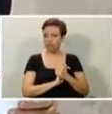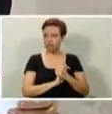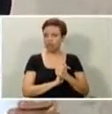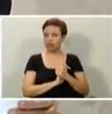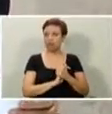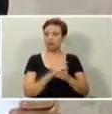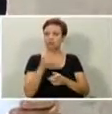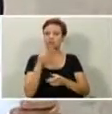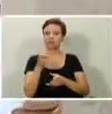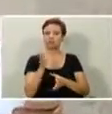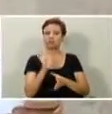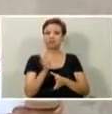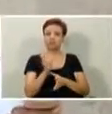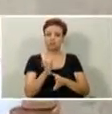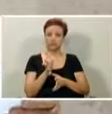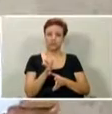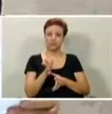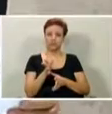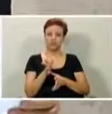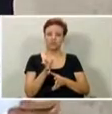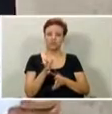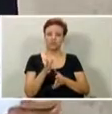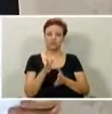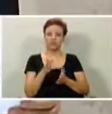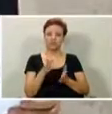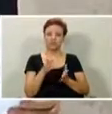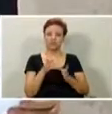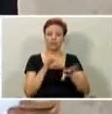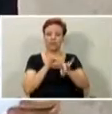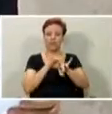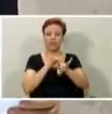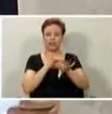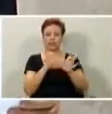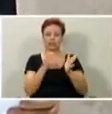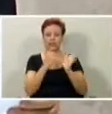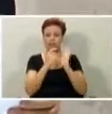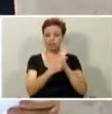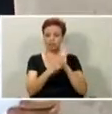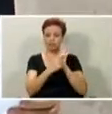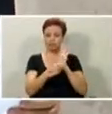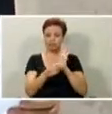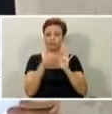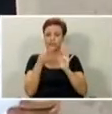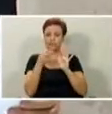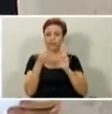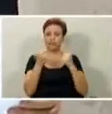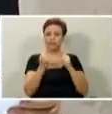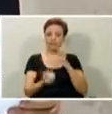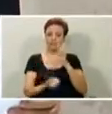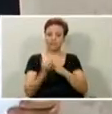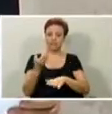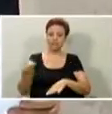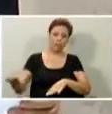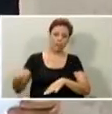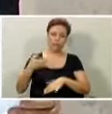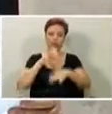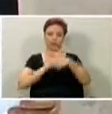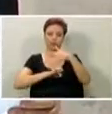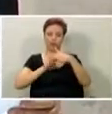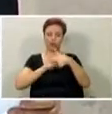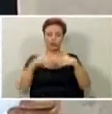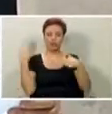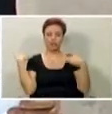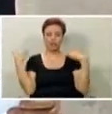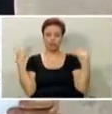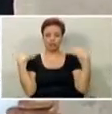Como eu já falei, olha, a nota técnica aqui prevê a criação de uma nova empresa de turismo, uma agência,